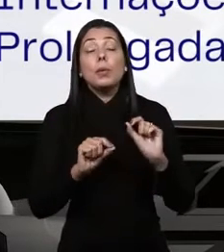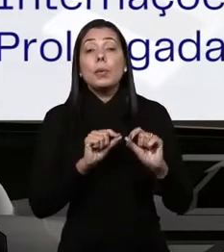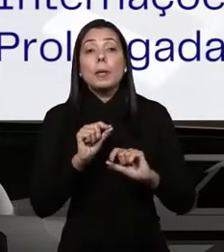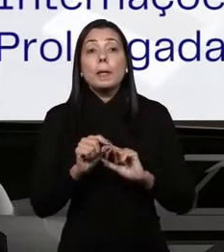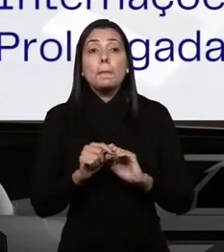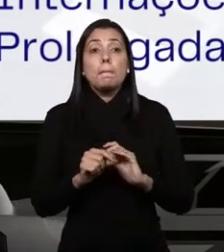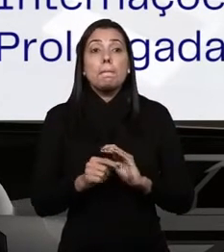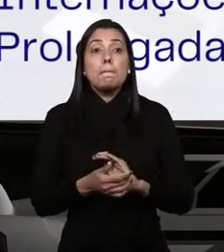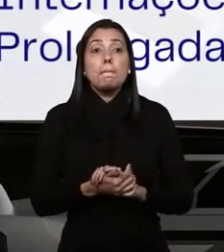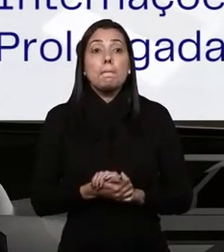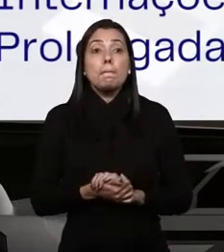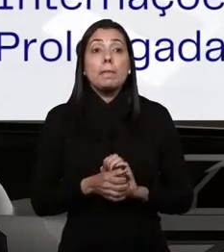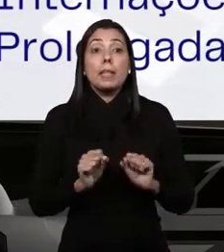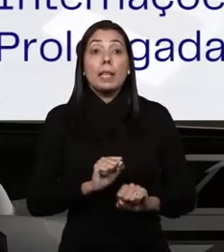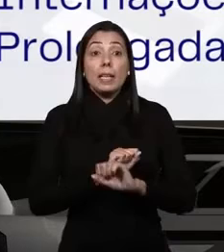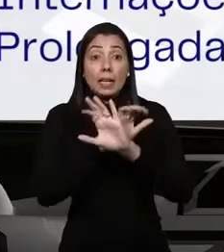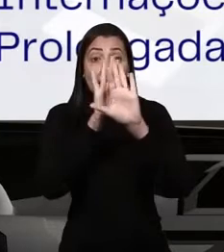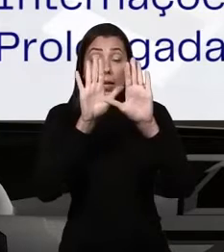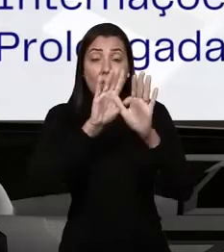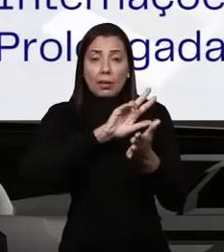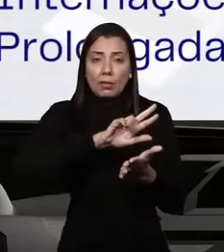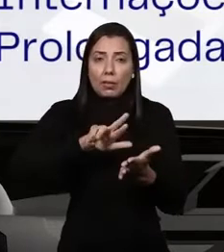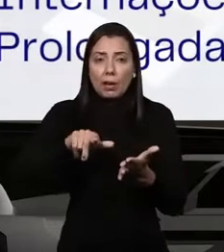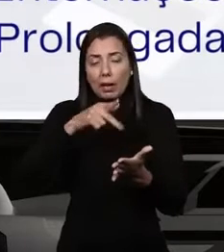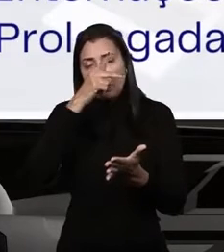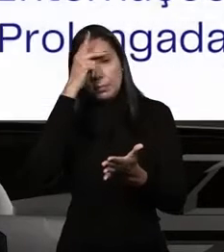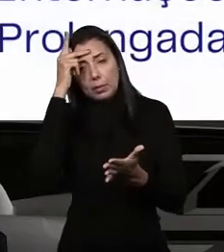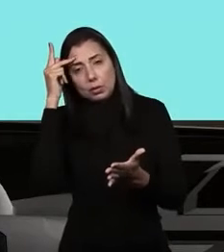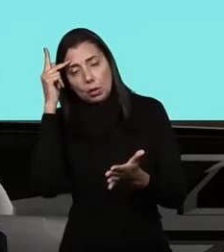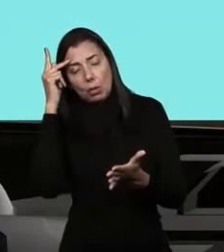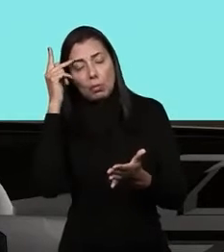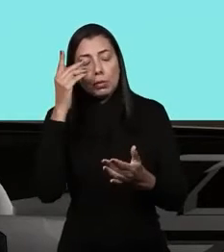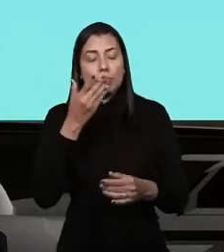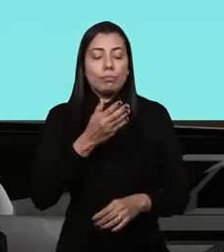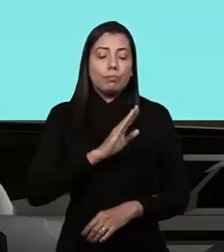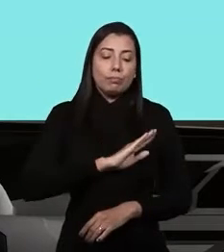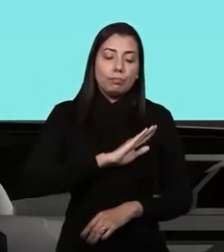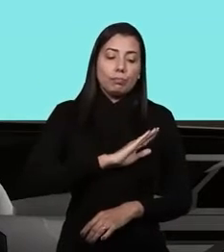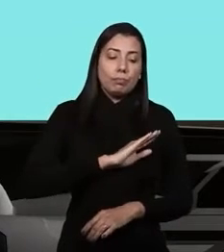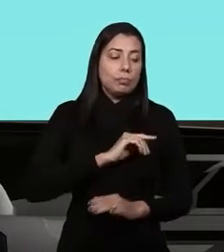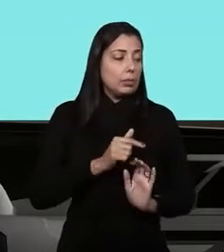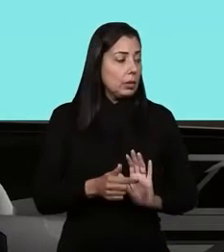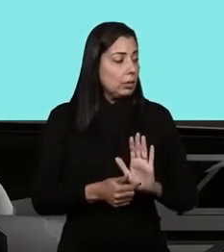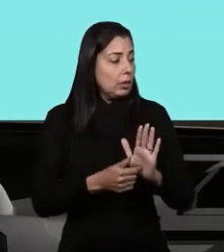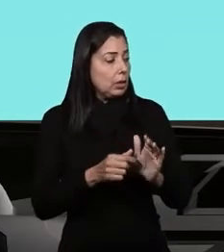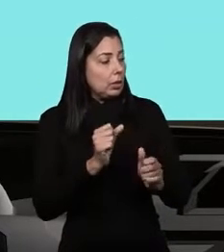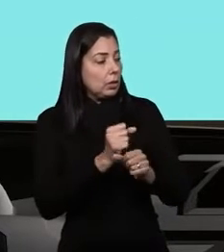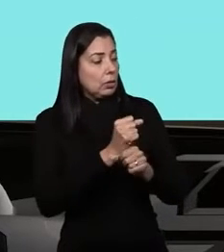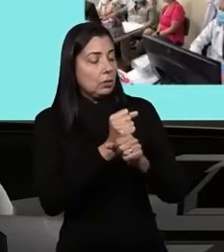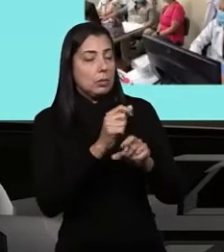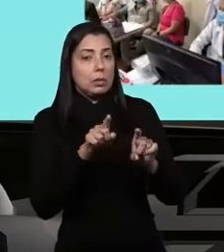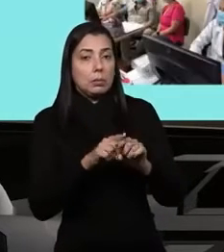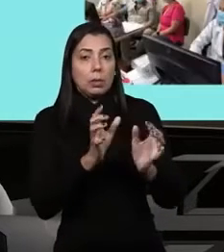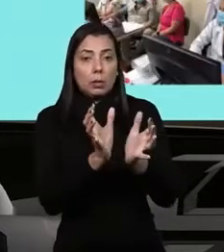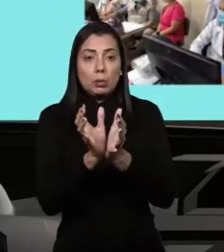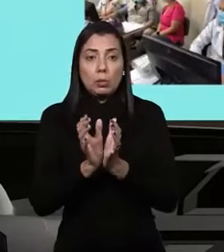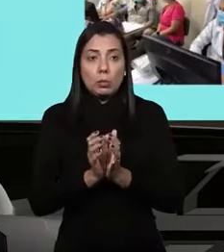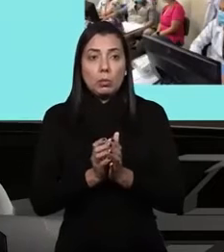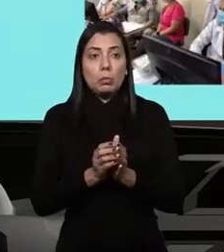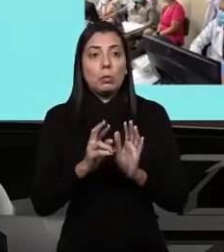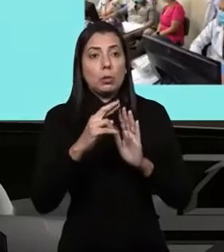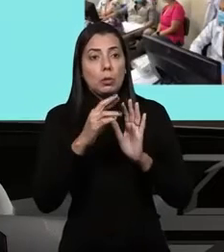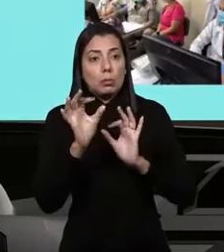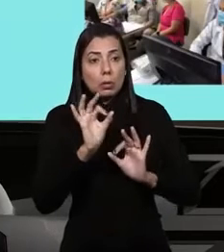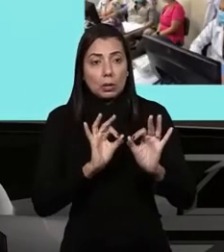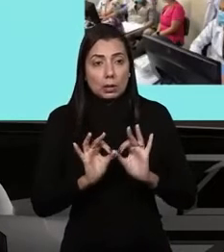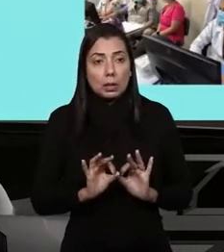que conta, claro, com várias pessoas, vários colegas que ajudaram a construir, desde o núcleo interno de regulação, o